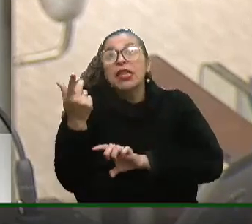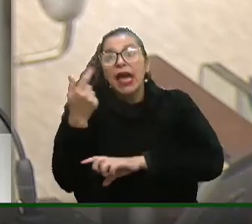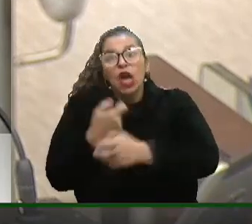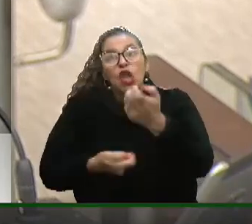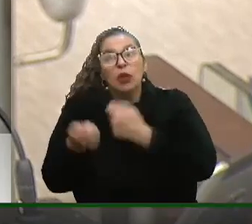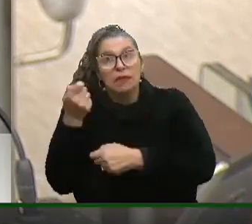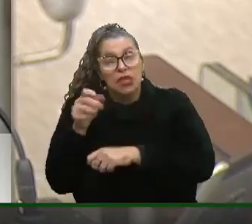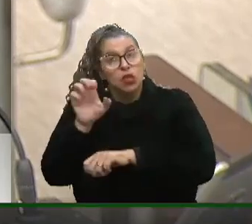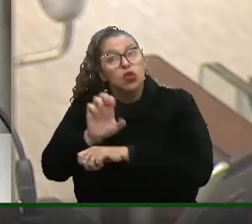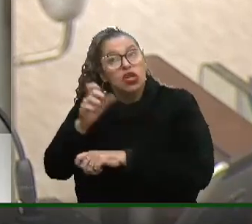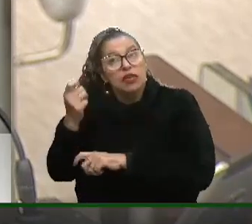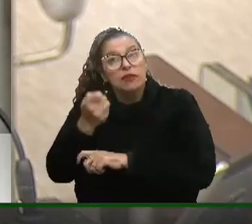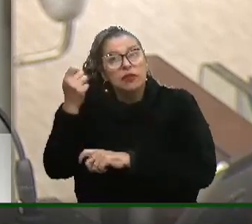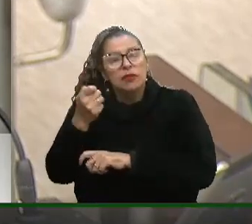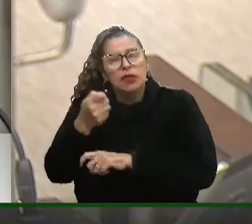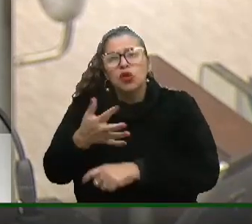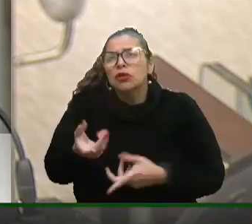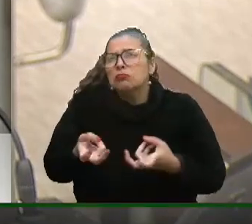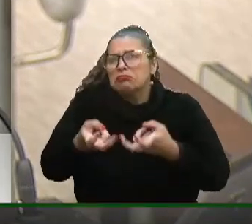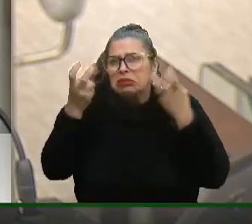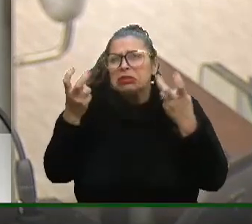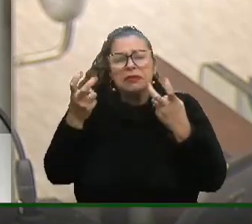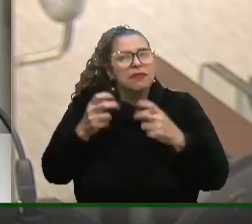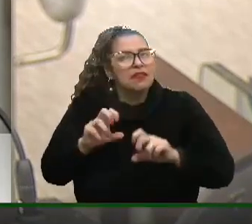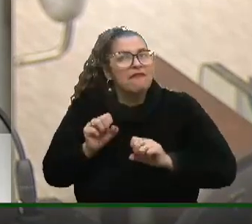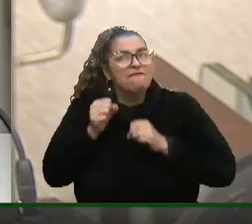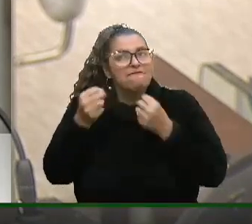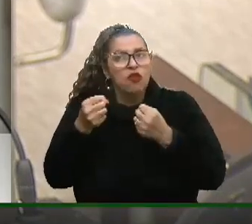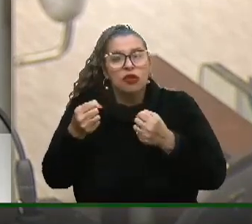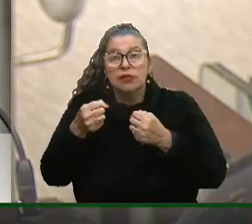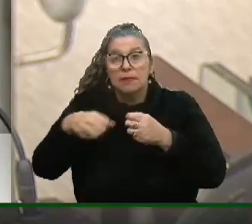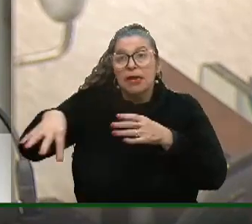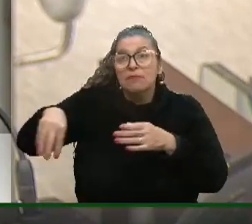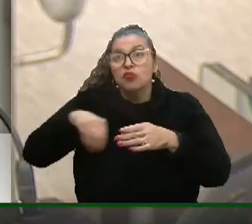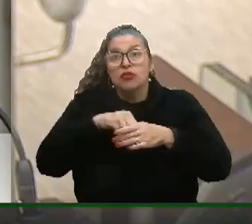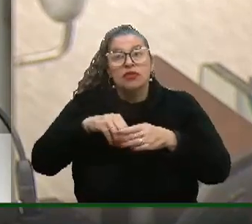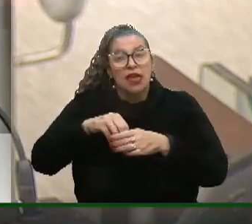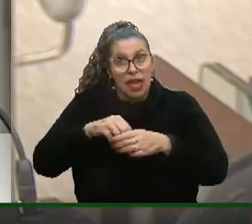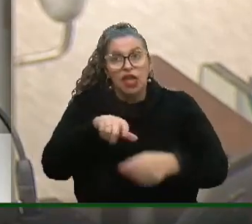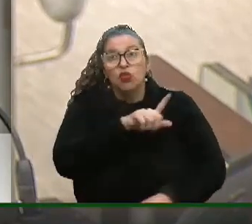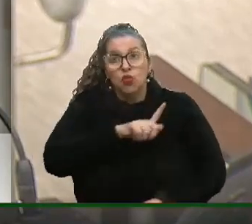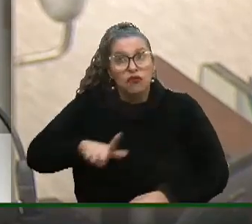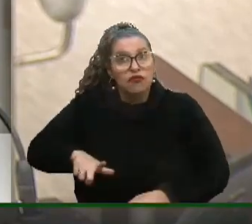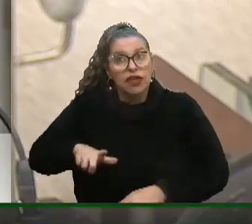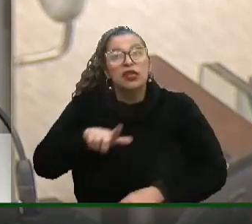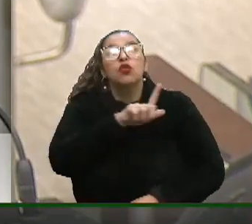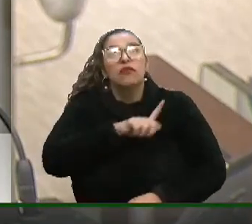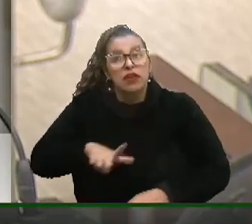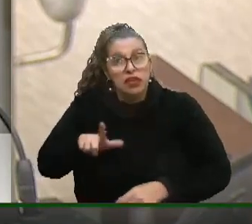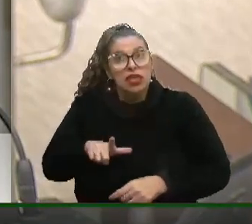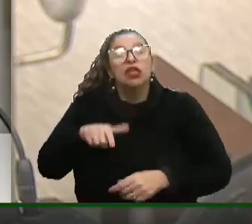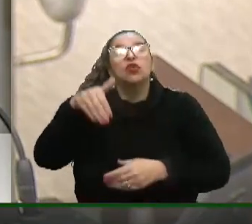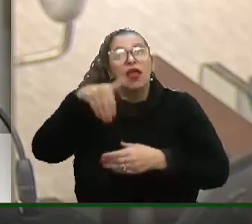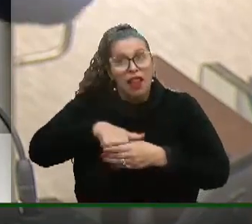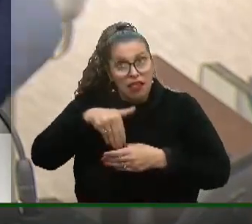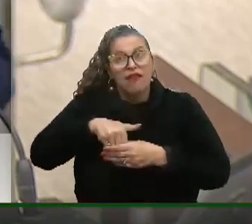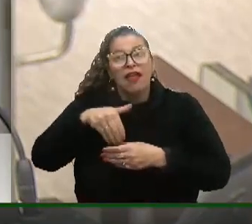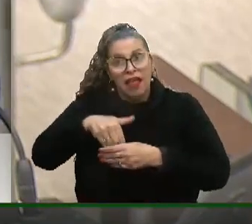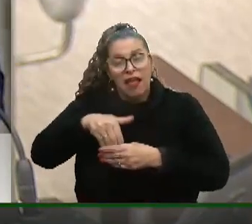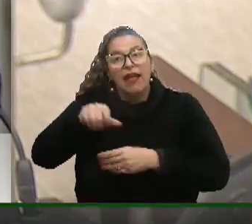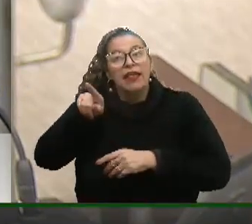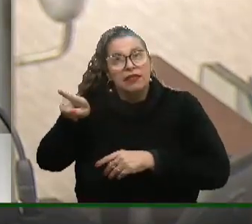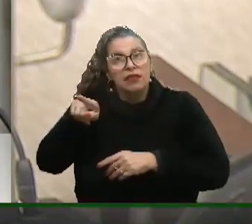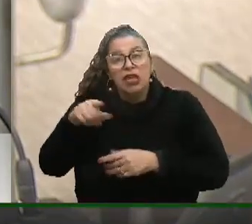Grande do Sul. E quando me dei conta que não teria forças para mudar isso dentro do governo e que o governador eleito legitimamente era ele,